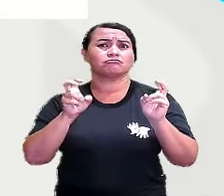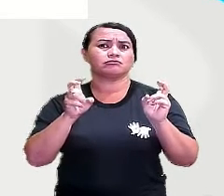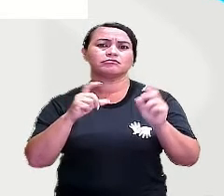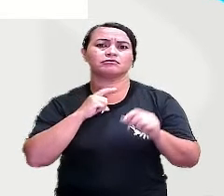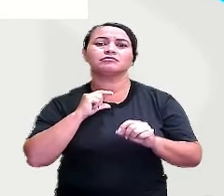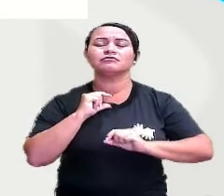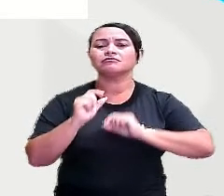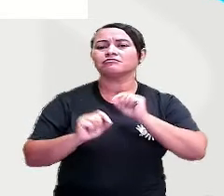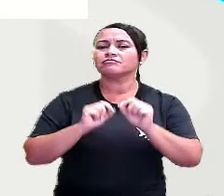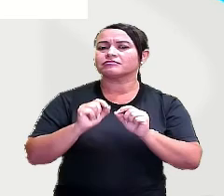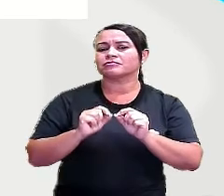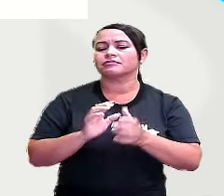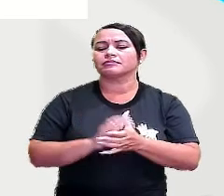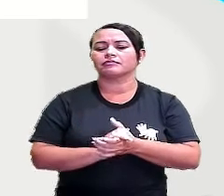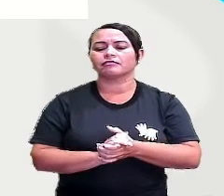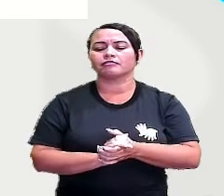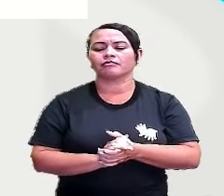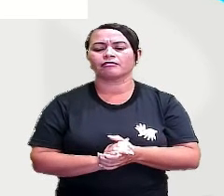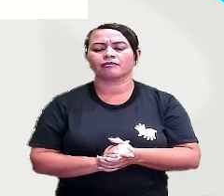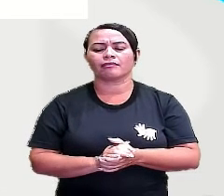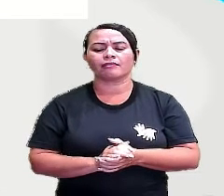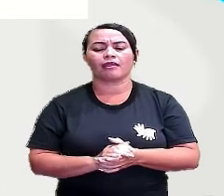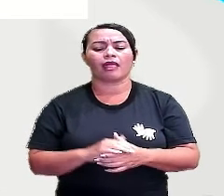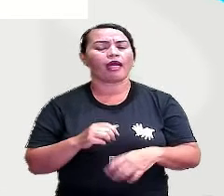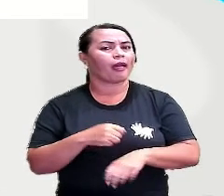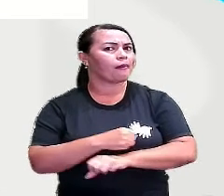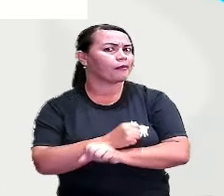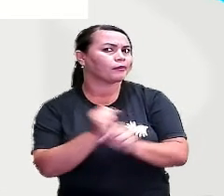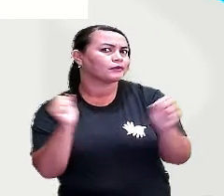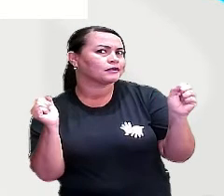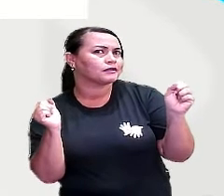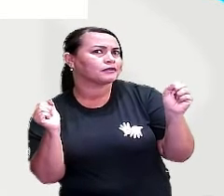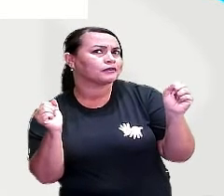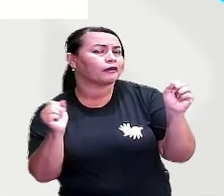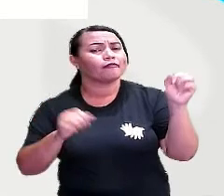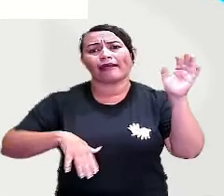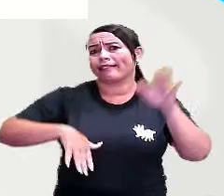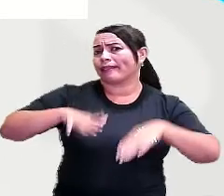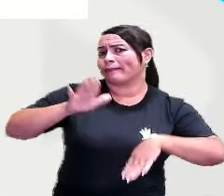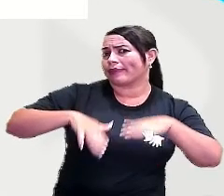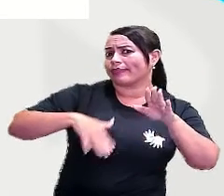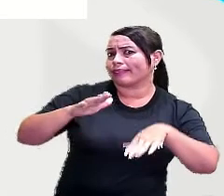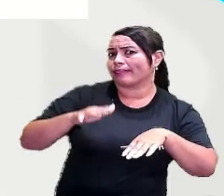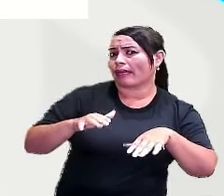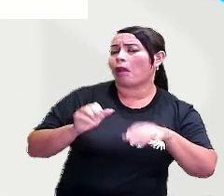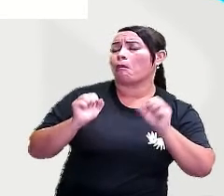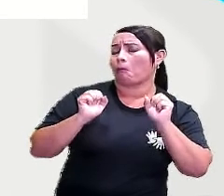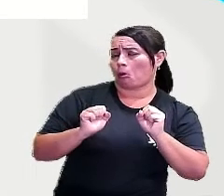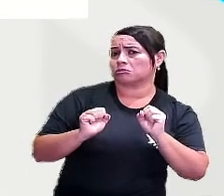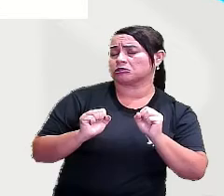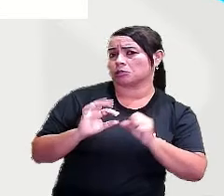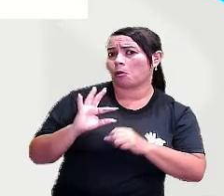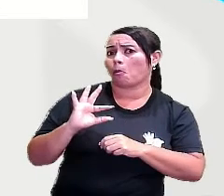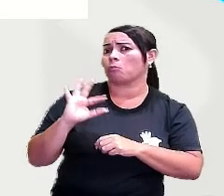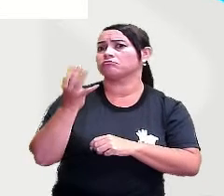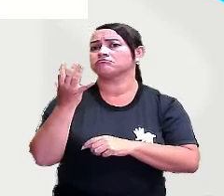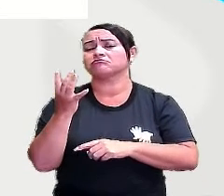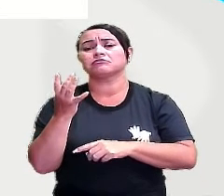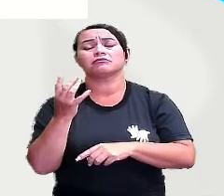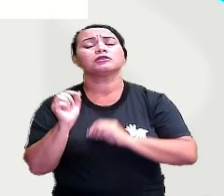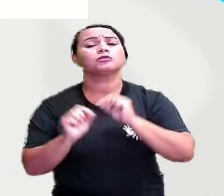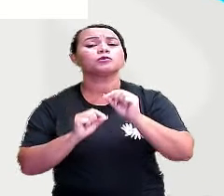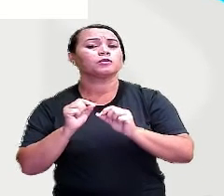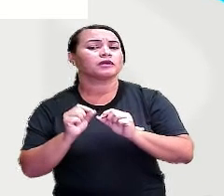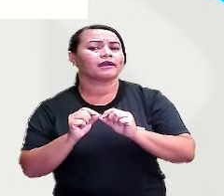expressões tais como é impossível acontecer, é improvável acontecer, é provável que aconteça, em